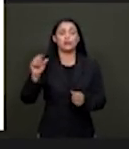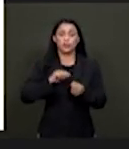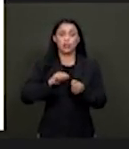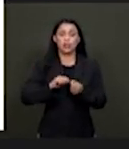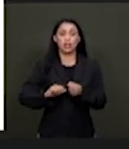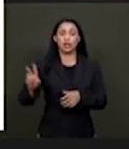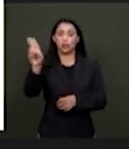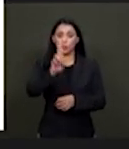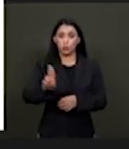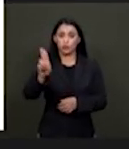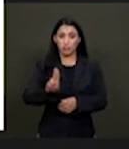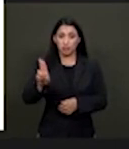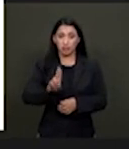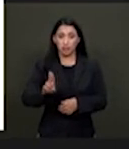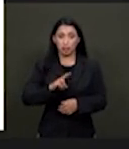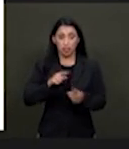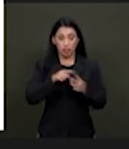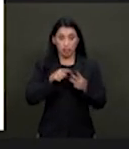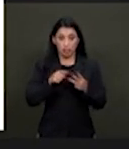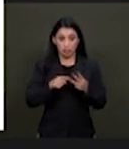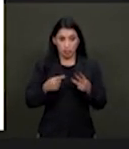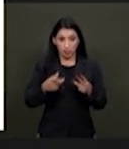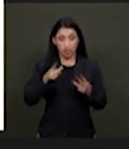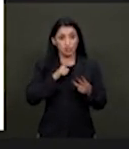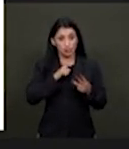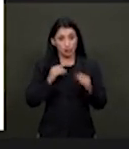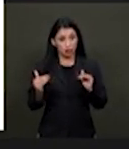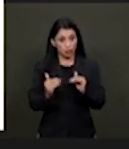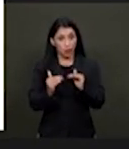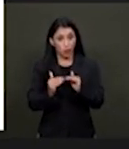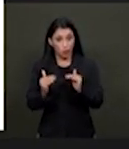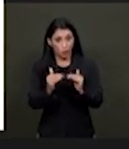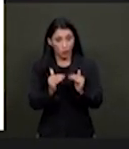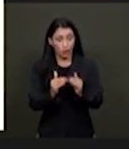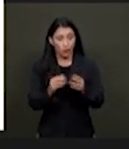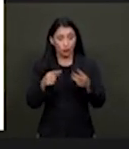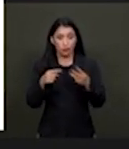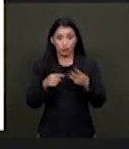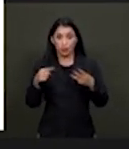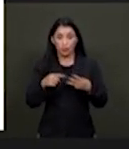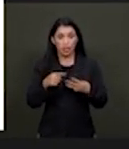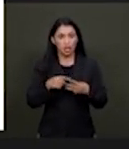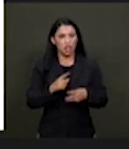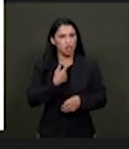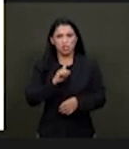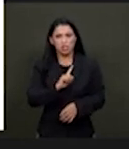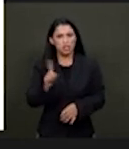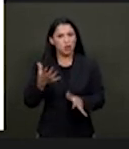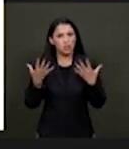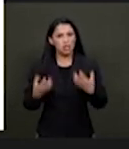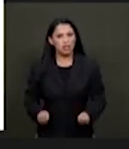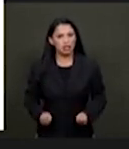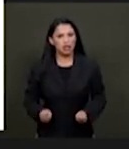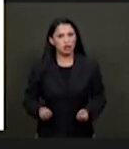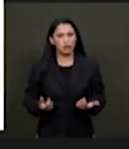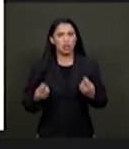uma das coisas que existe em comum é que as famílias dessas três pessoas se recusaram a aceitar o prognóstico